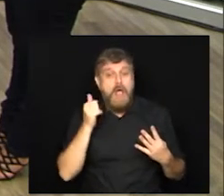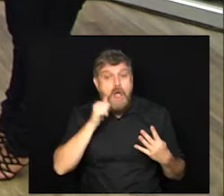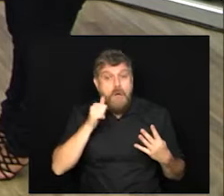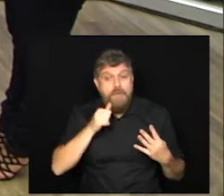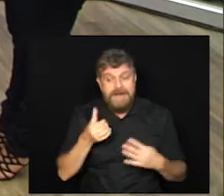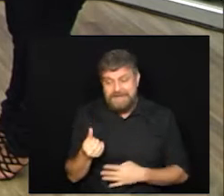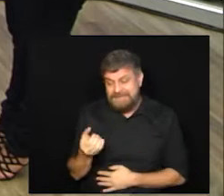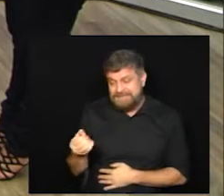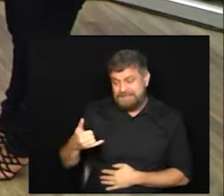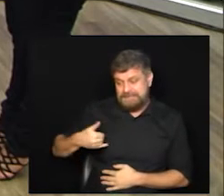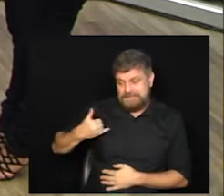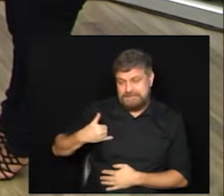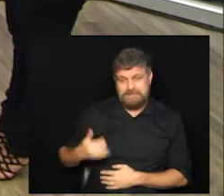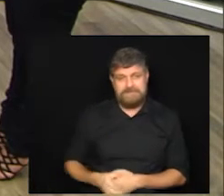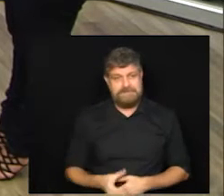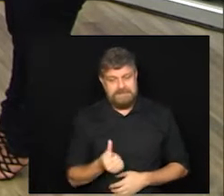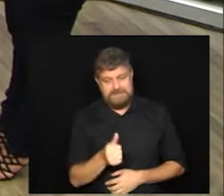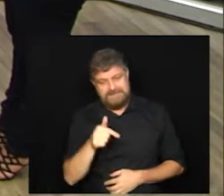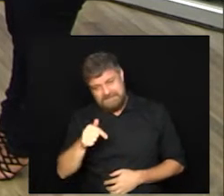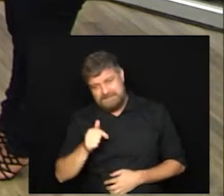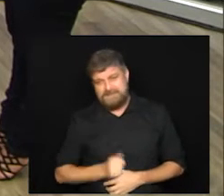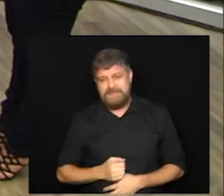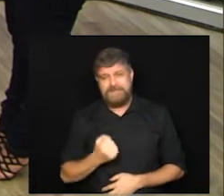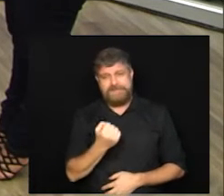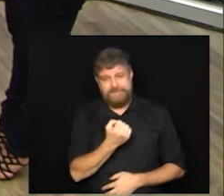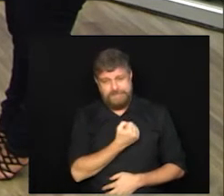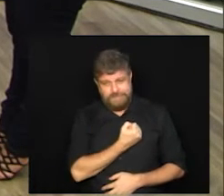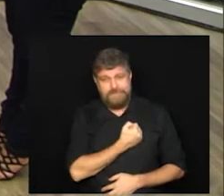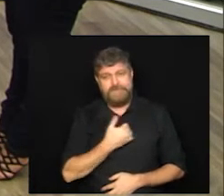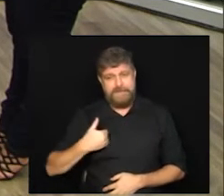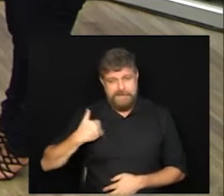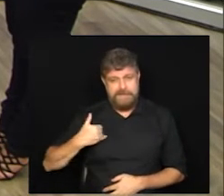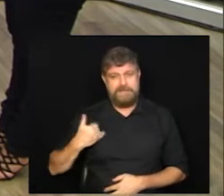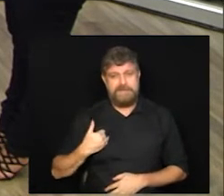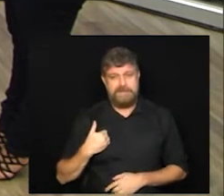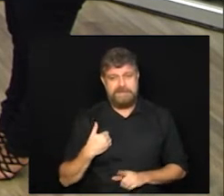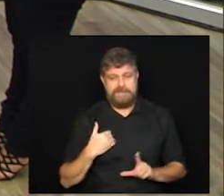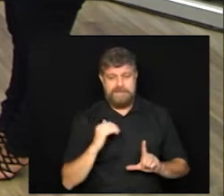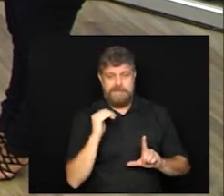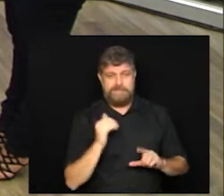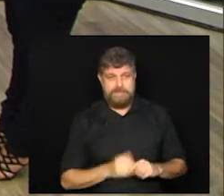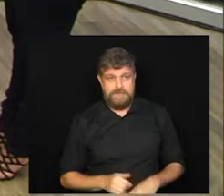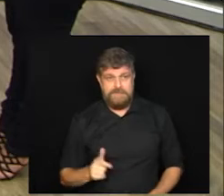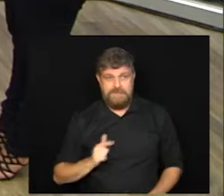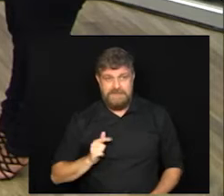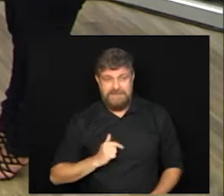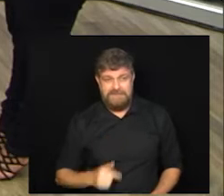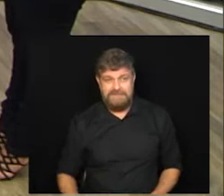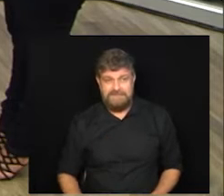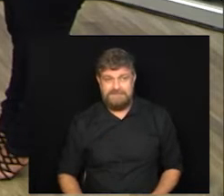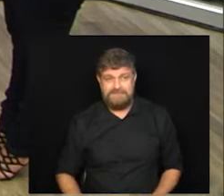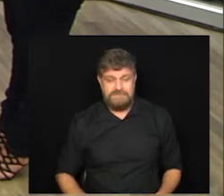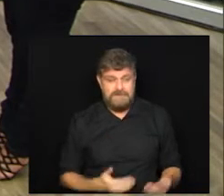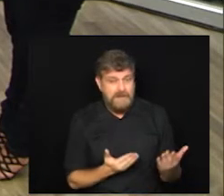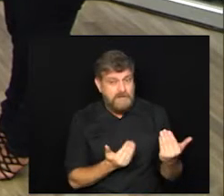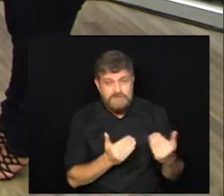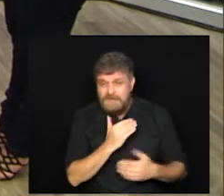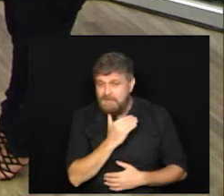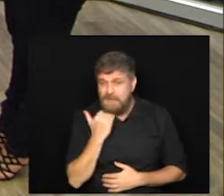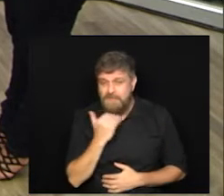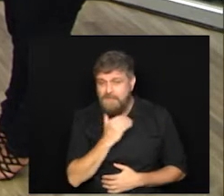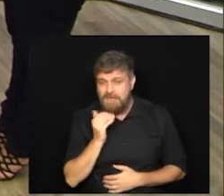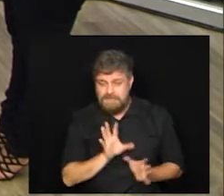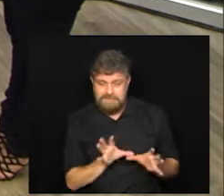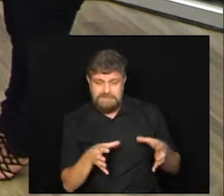60 anos, 67, 68. Então, a gente vê que a letalidade está ficando cada vez maior no